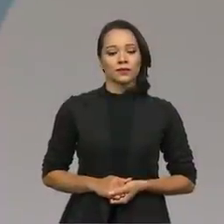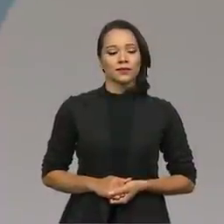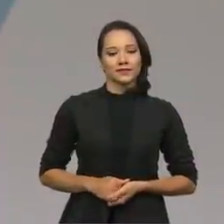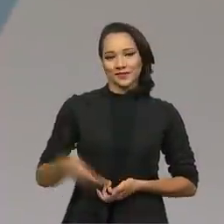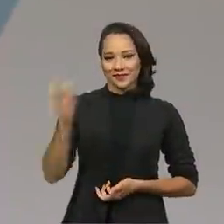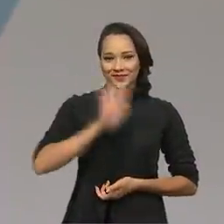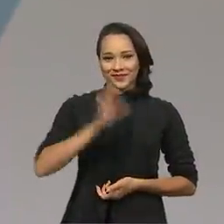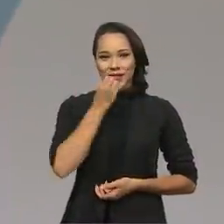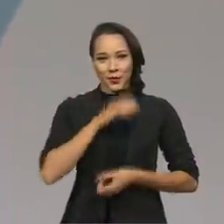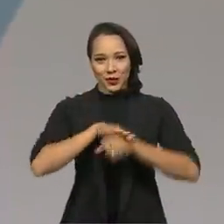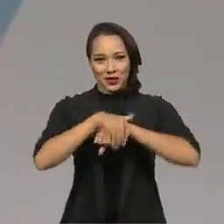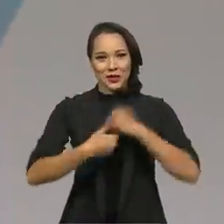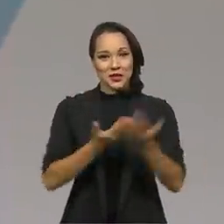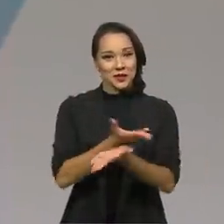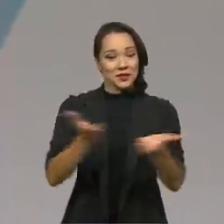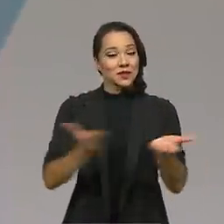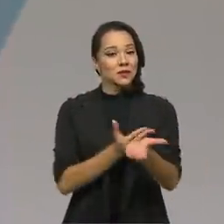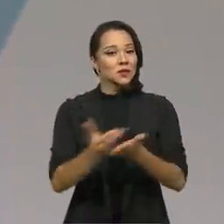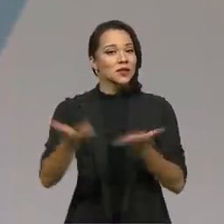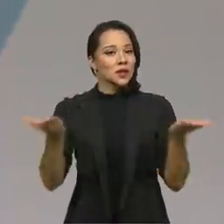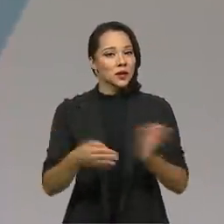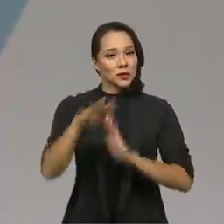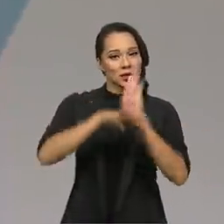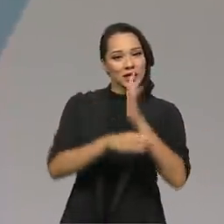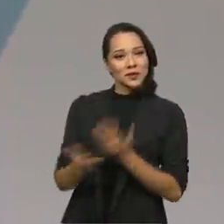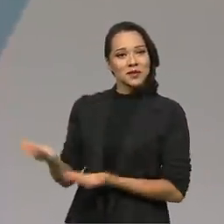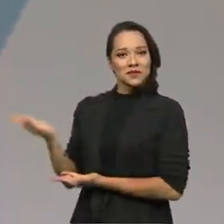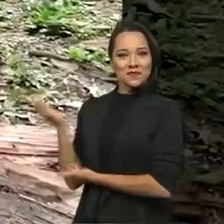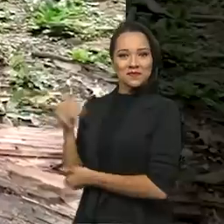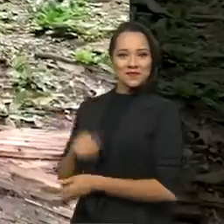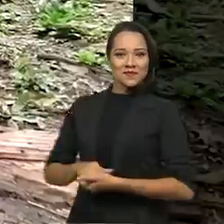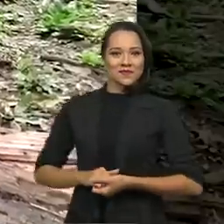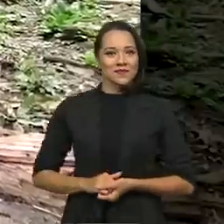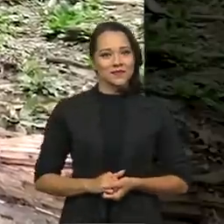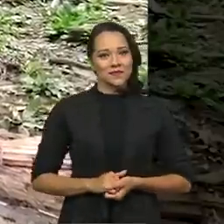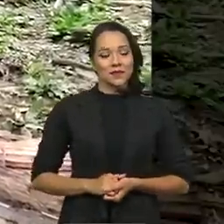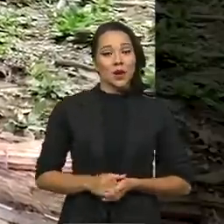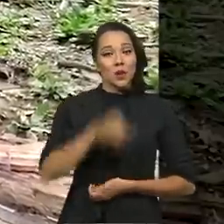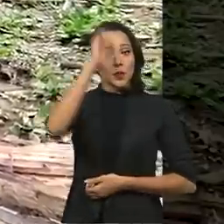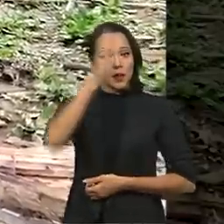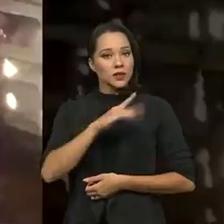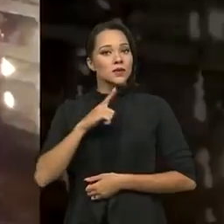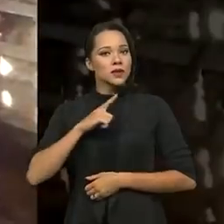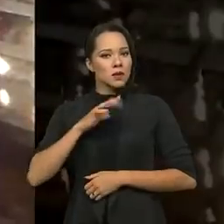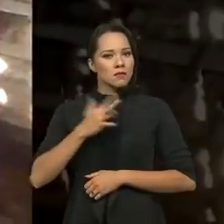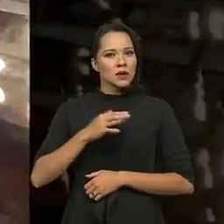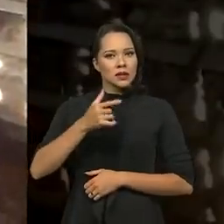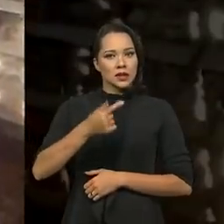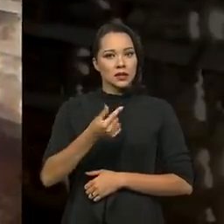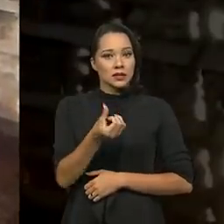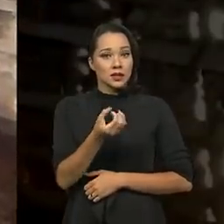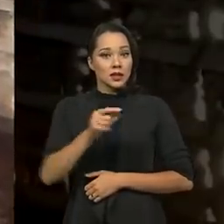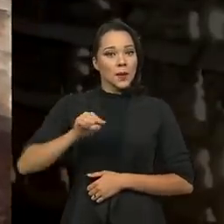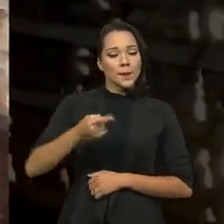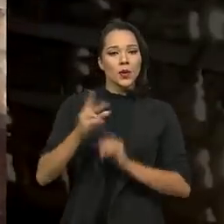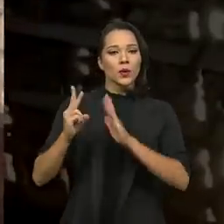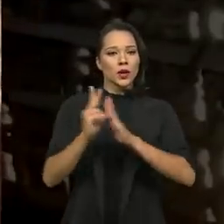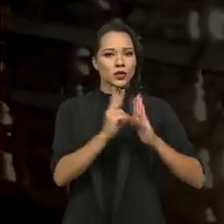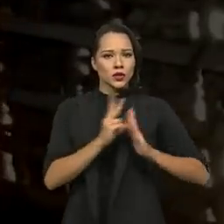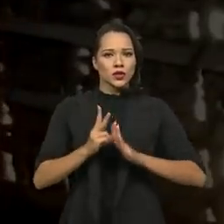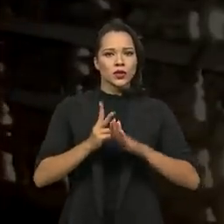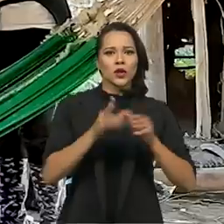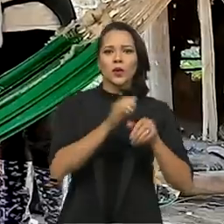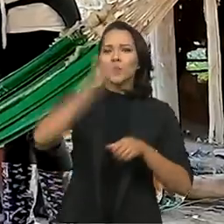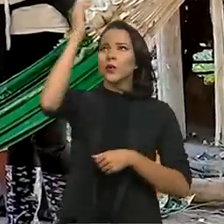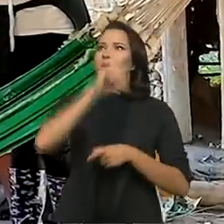Olá, boa noite para você. Estamos no ar com o Brasil em Pauta. O Brasil tem 760 mil indígenas